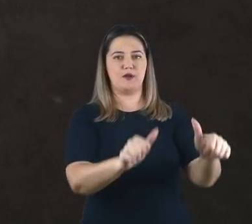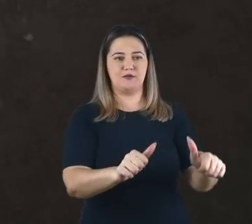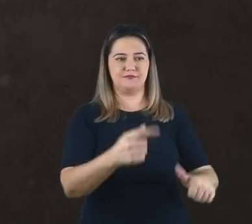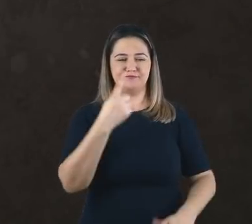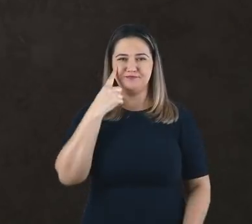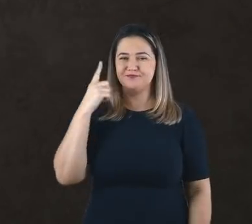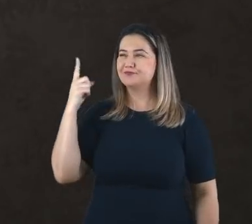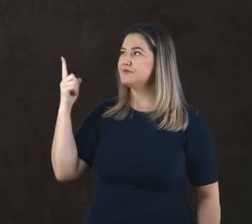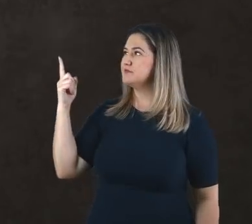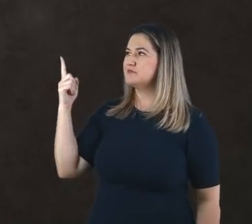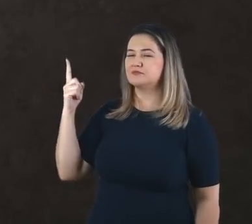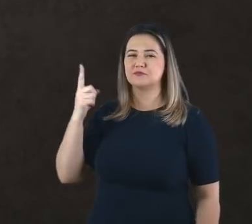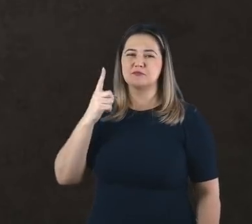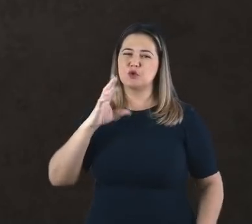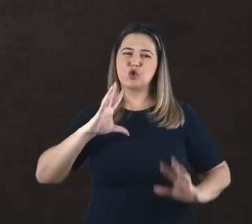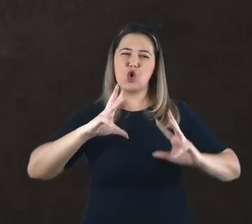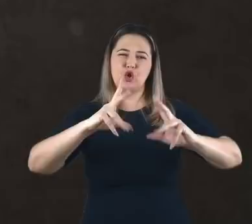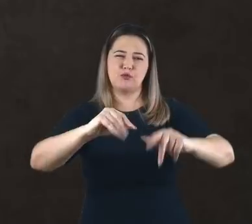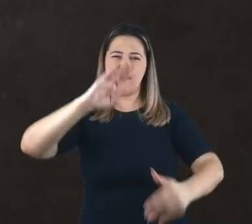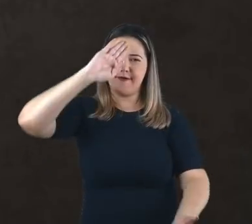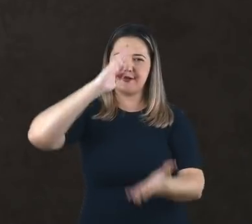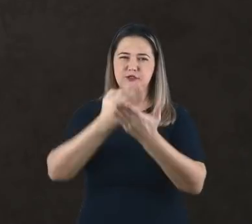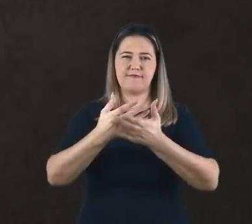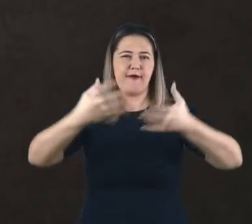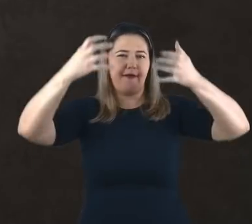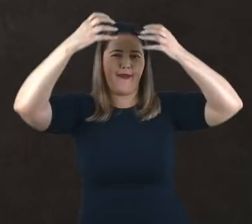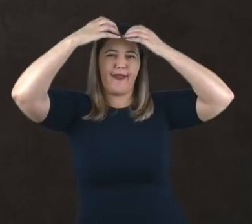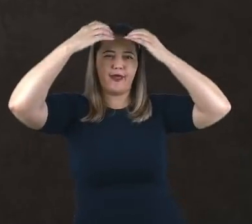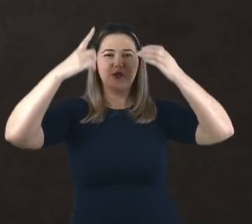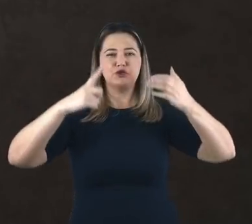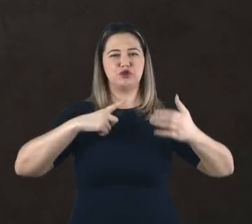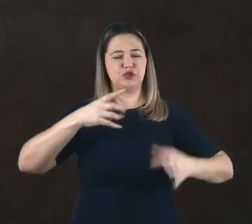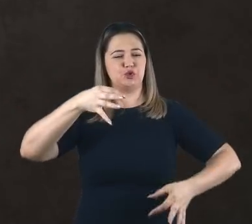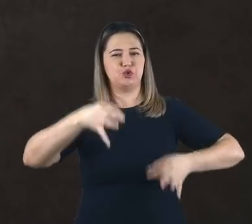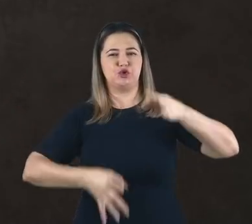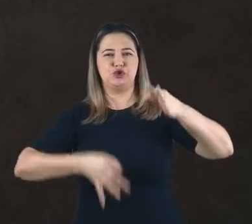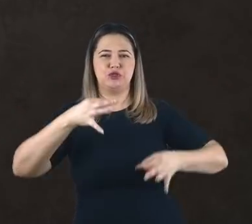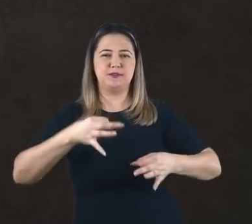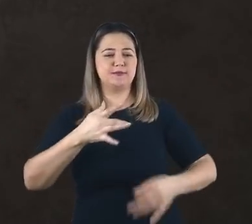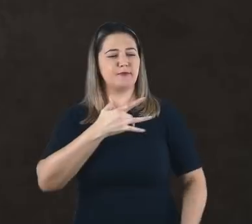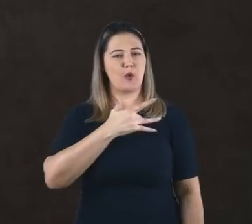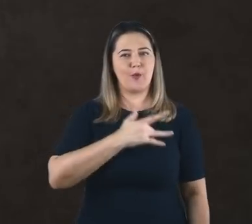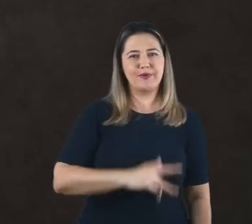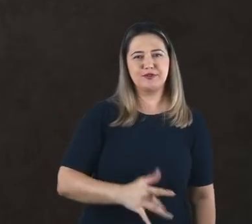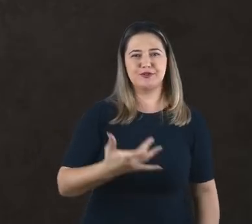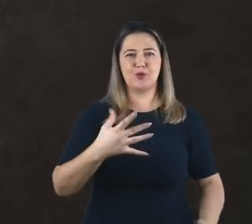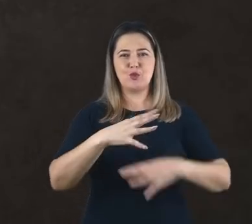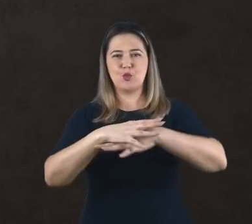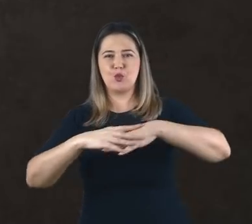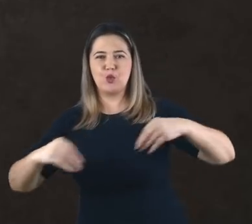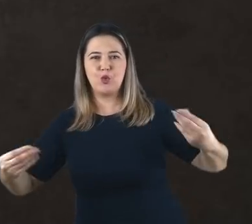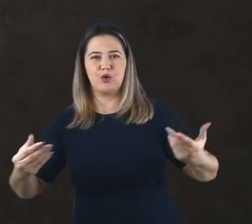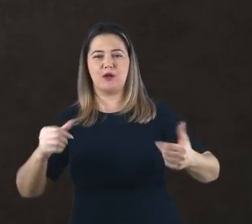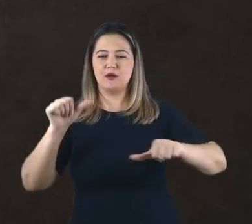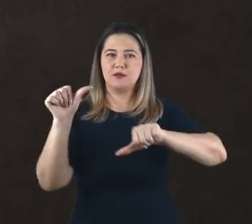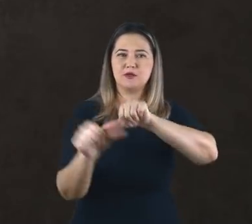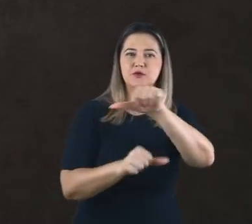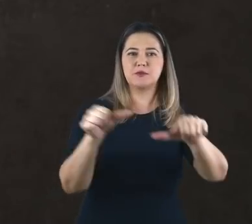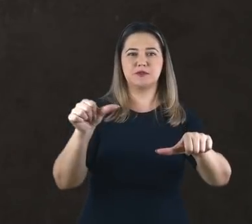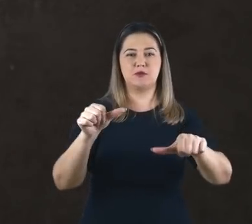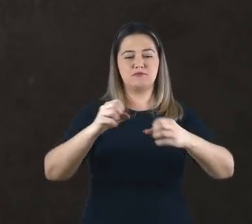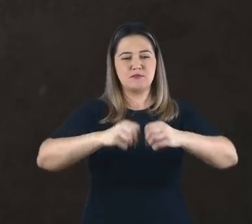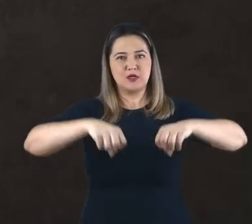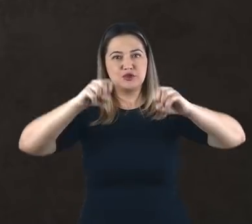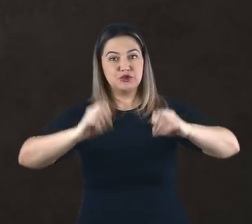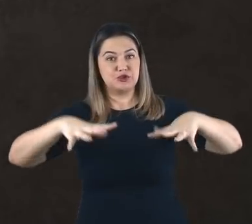o rei de todos os deuses. Ele presidia a justiça, a compaixão, a cura, a regeneração, a magia e a